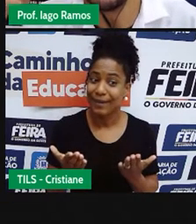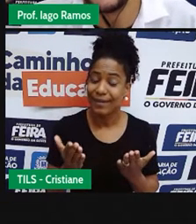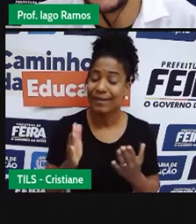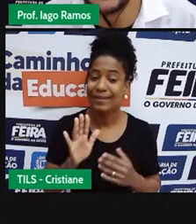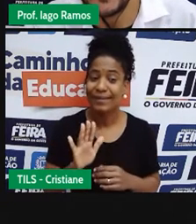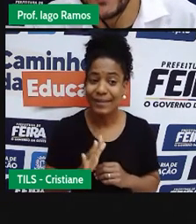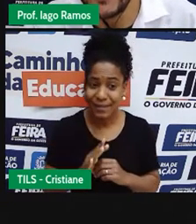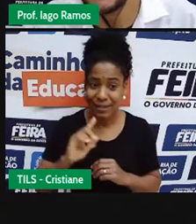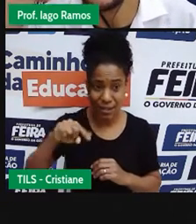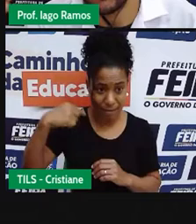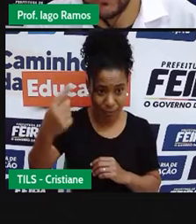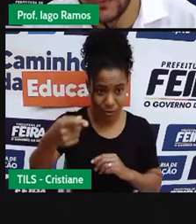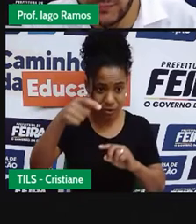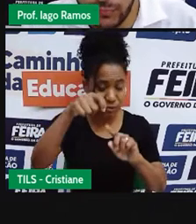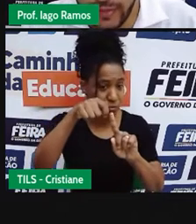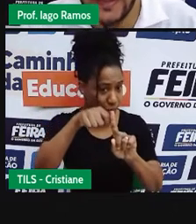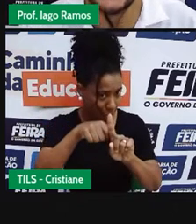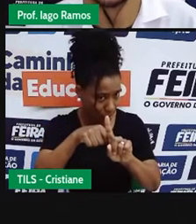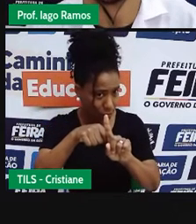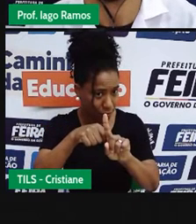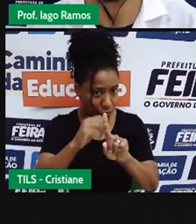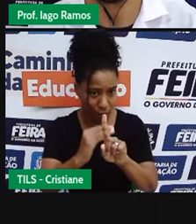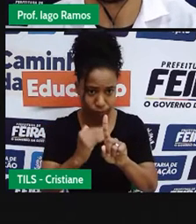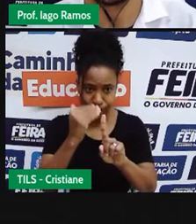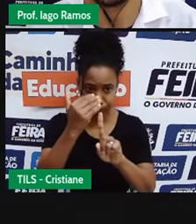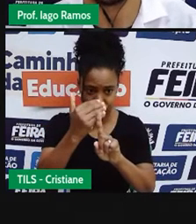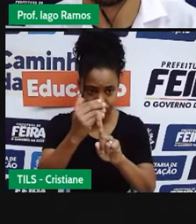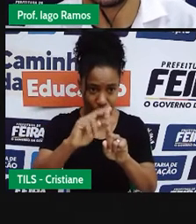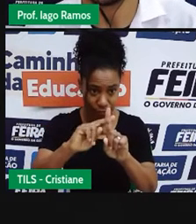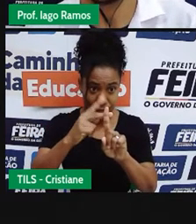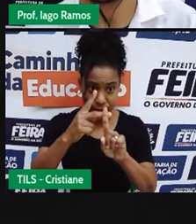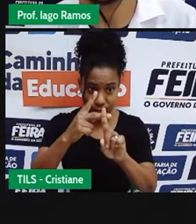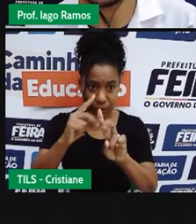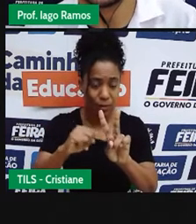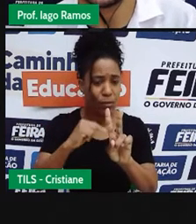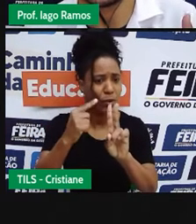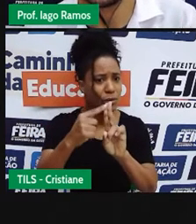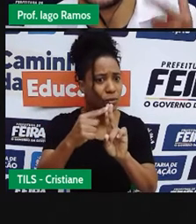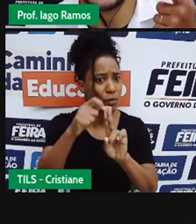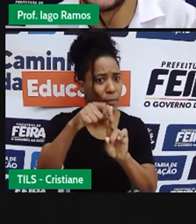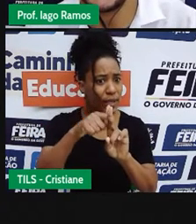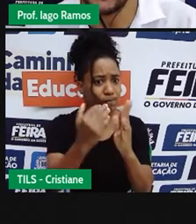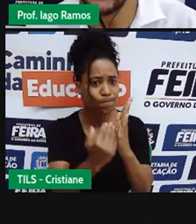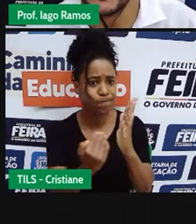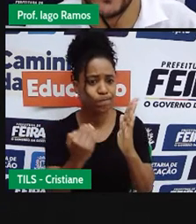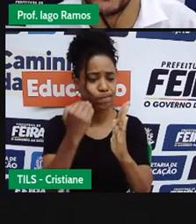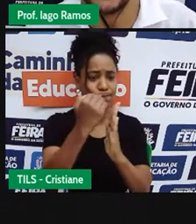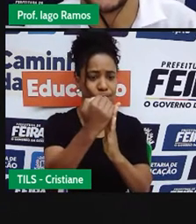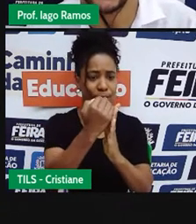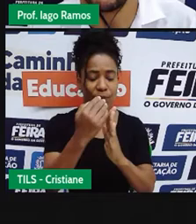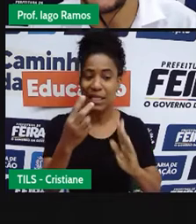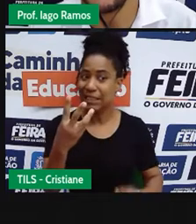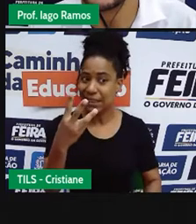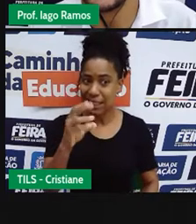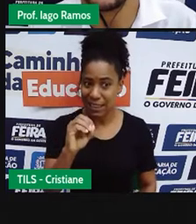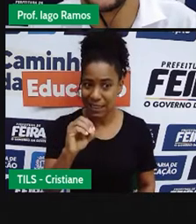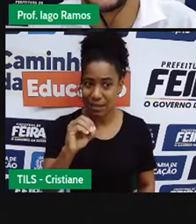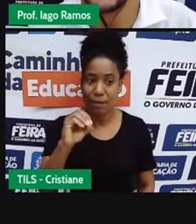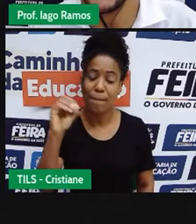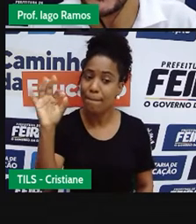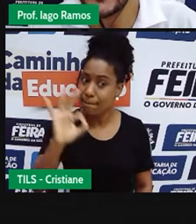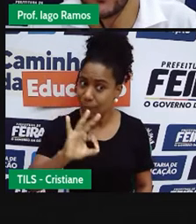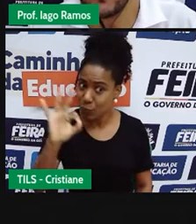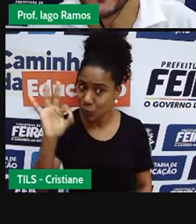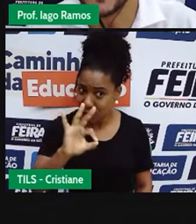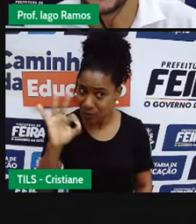no mês seguinte, no próximo mês, sofreu mais um acréscimo de 30%. Então, pausa e